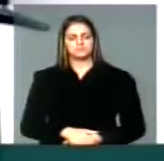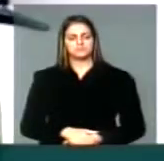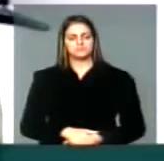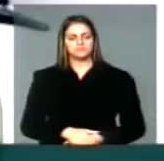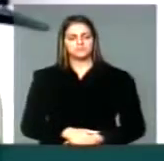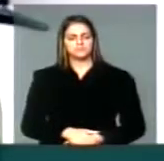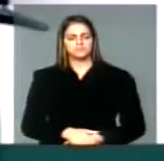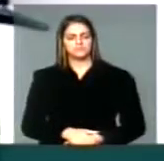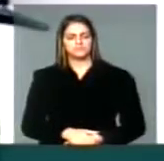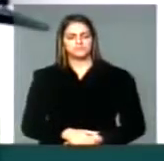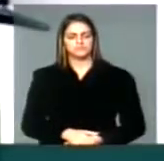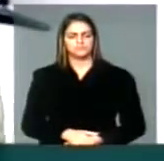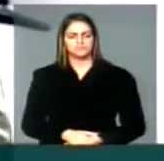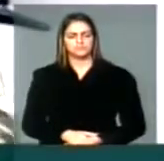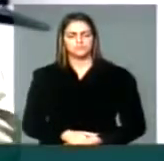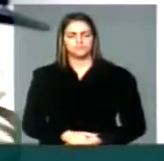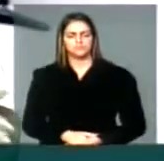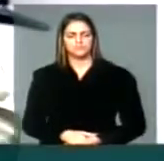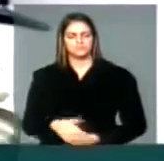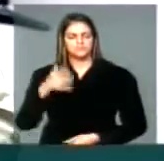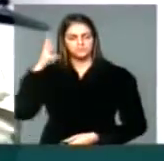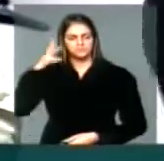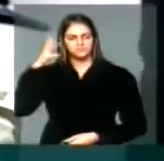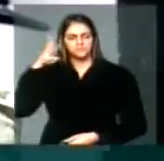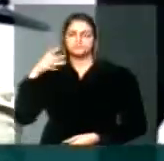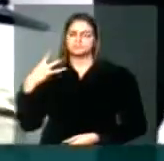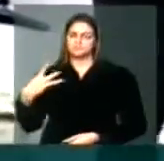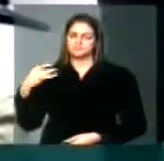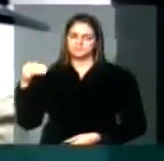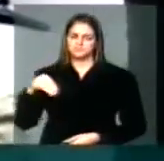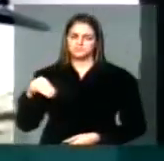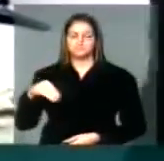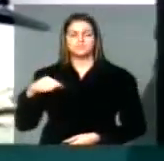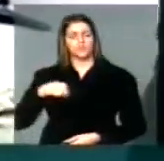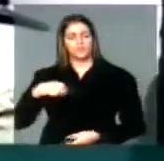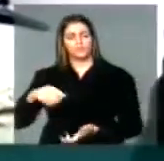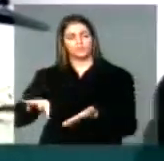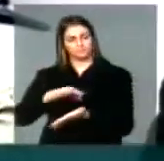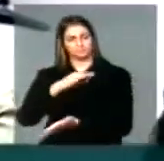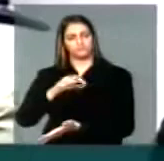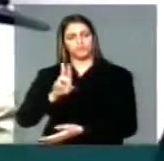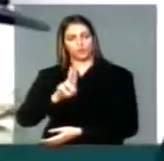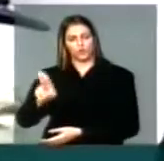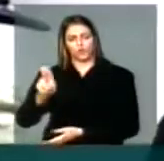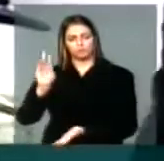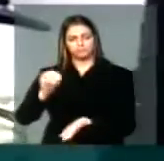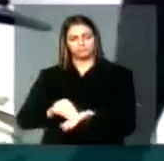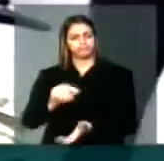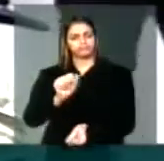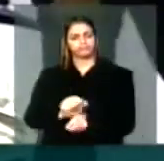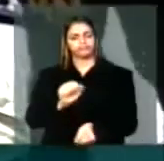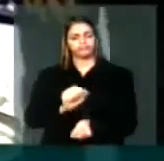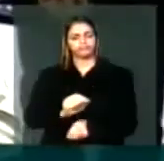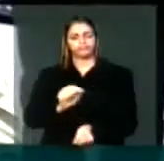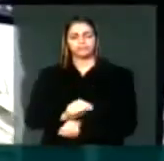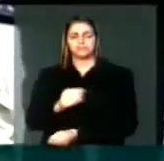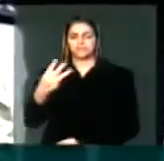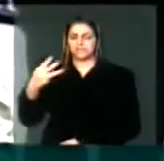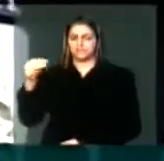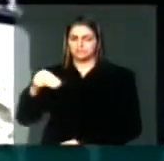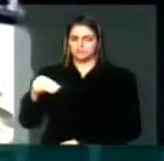Vossa excelência disse que os oradores teriam três minutos. Eu estou inscrita esperando a minha vez para os três minutos.